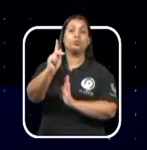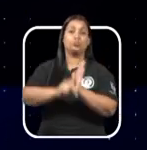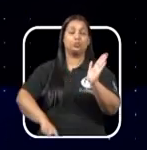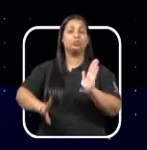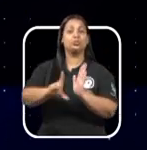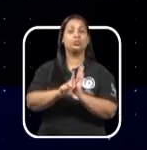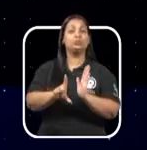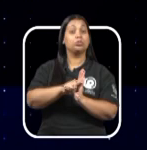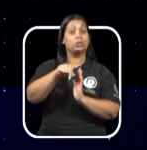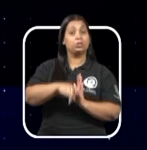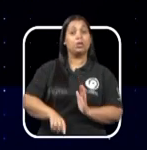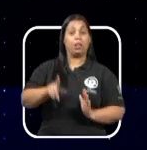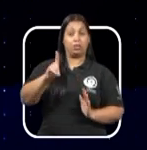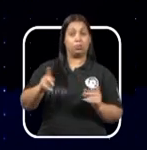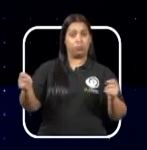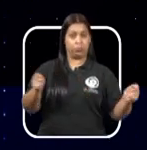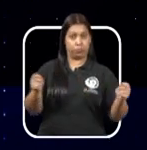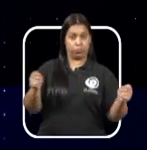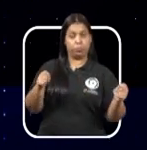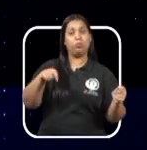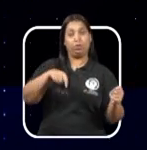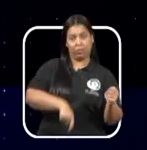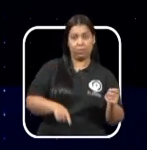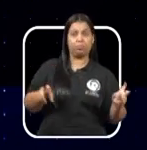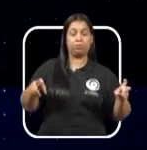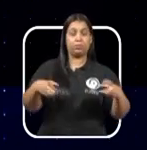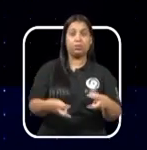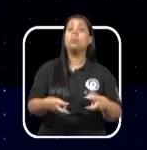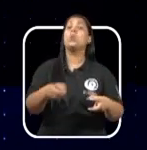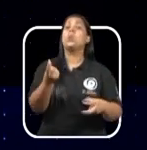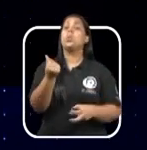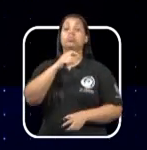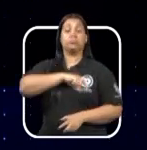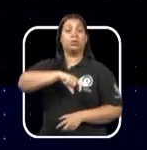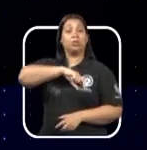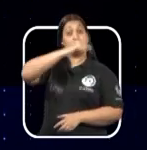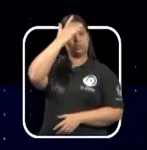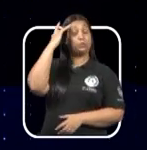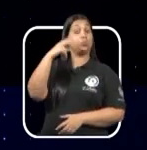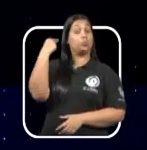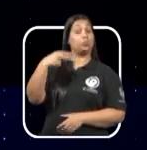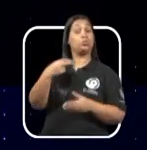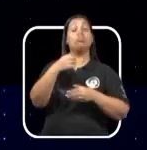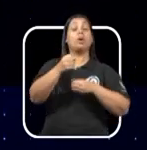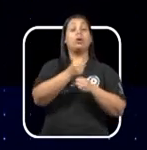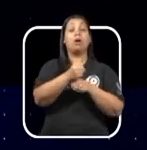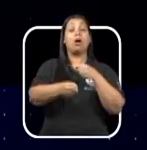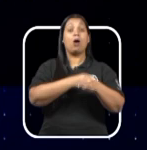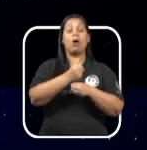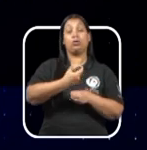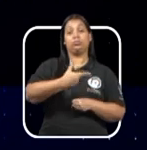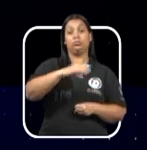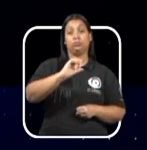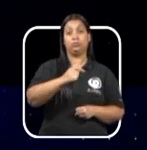Diretora, que fixa o subsídio dos parlamentares para a Legislatura 2025